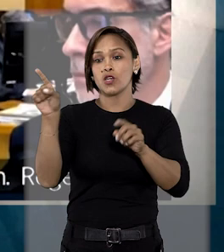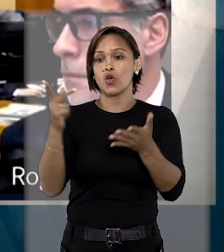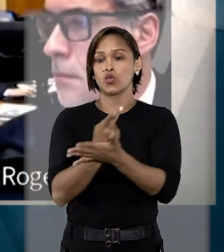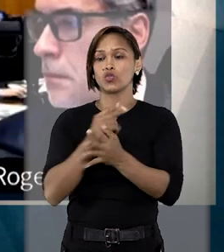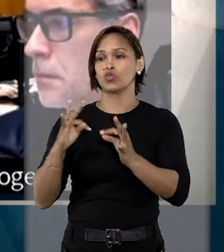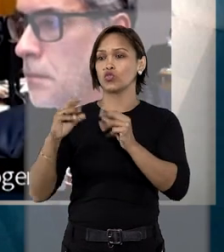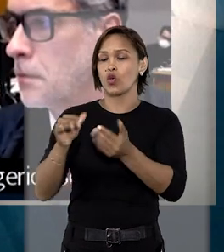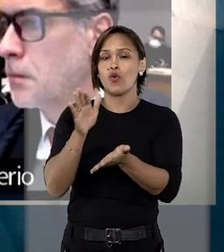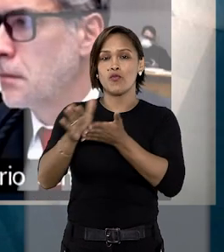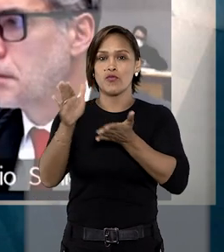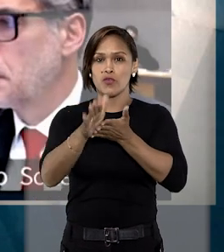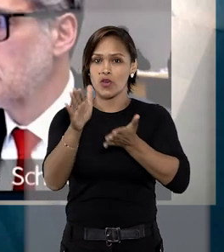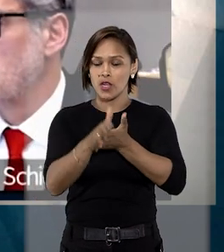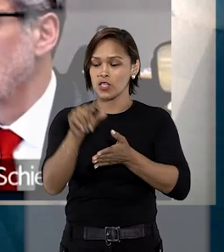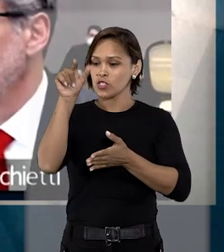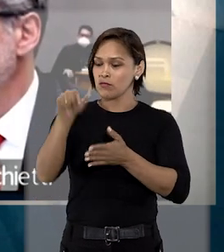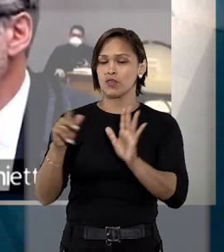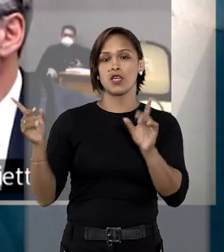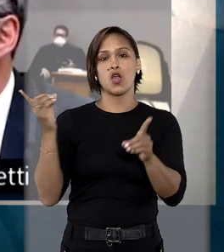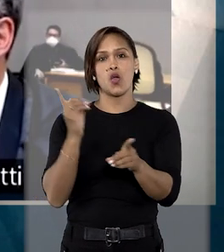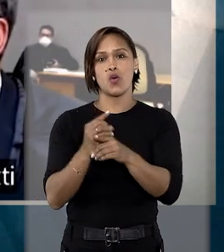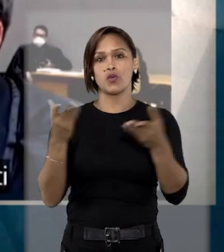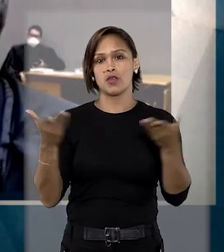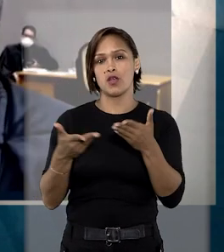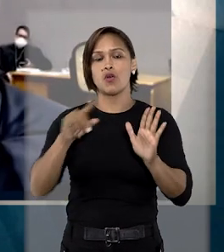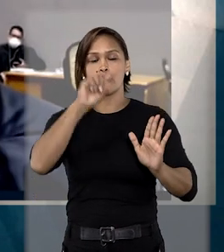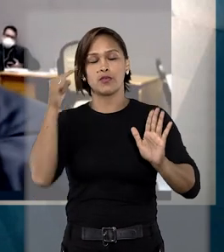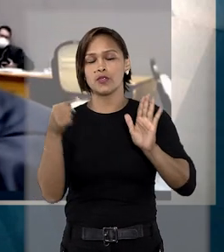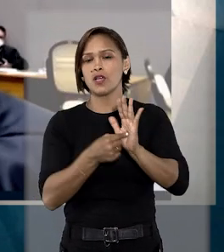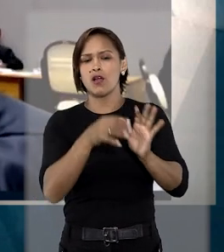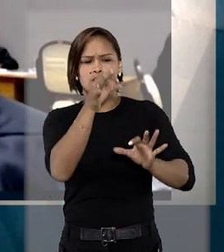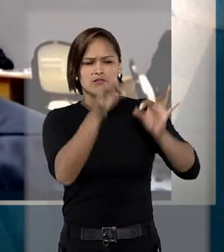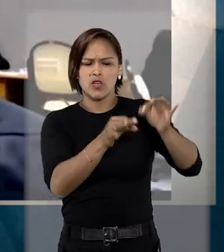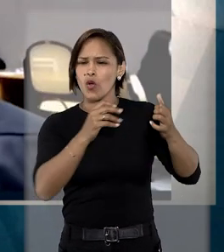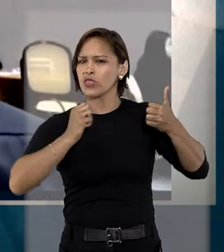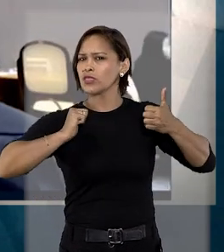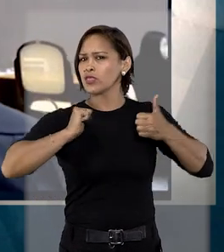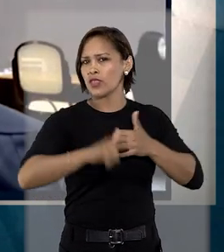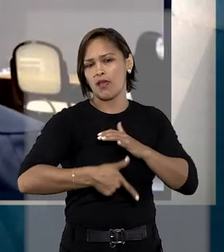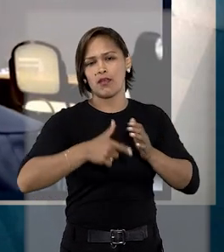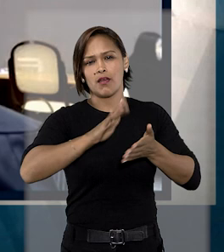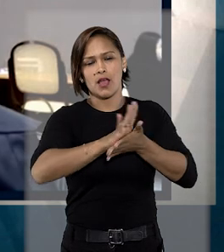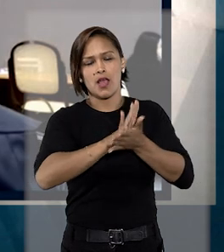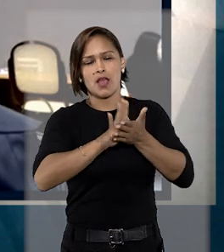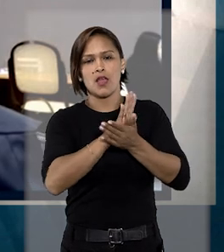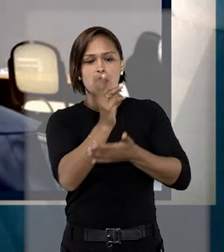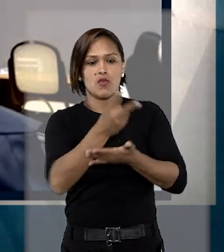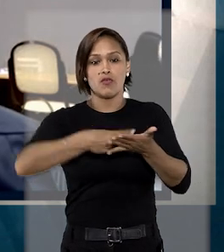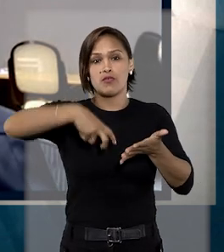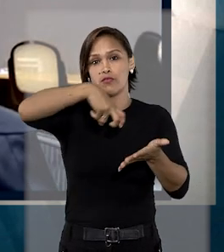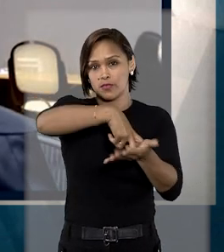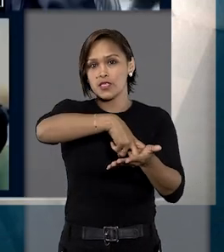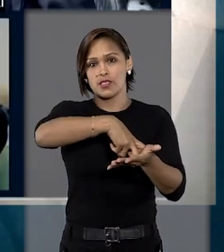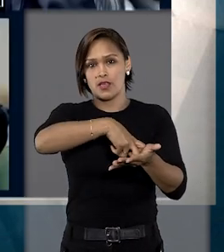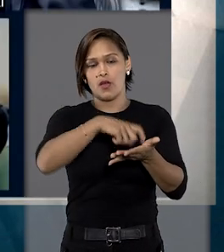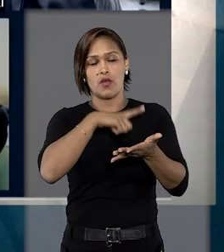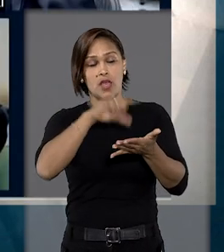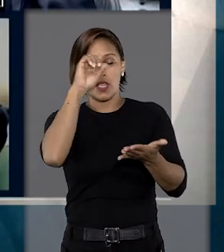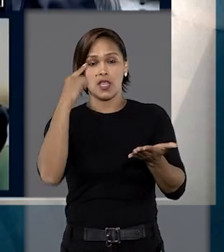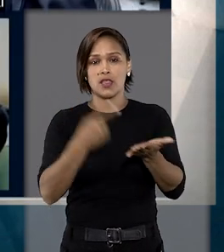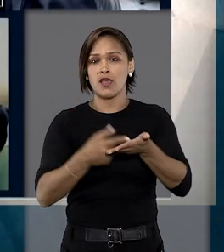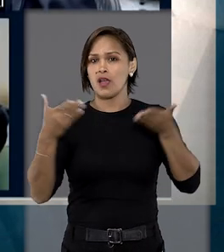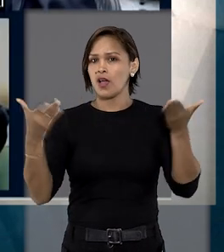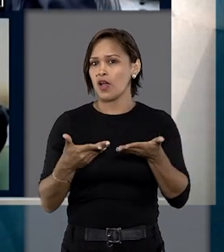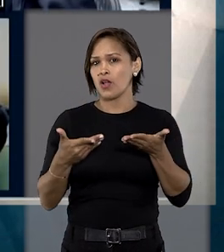situação de foragido em que se encontra o acusado, não se justificando a pretendida revogação da determinação de prisão, que até o